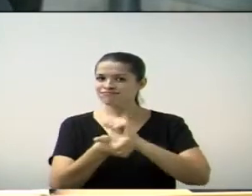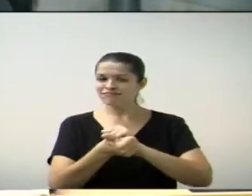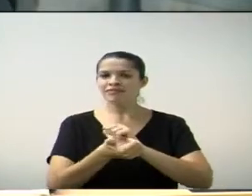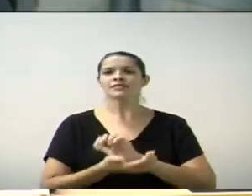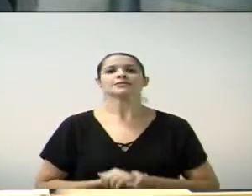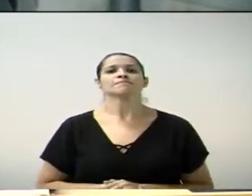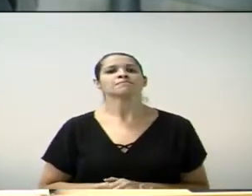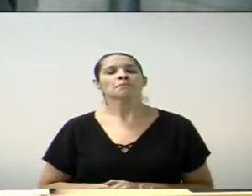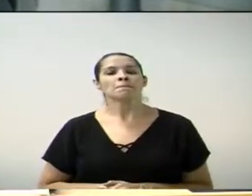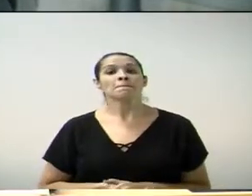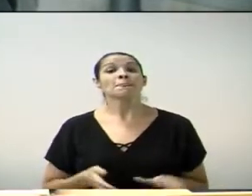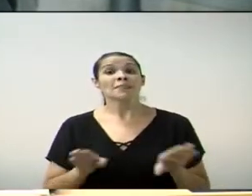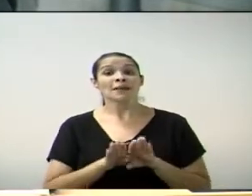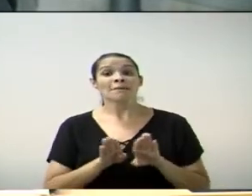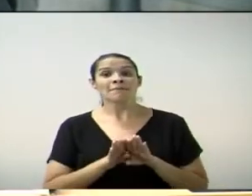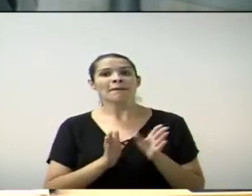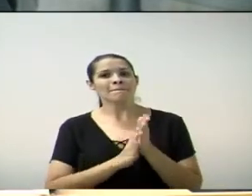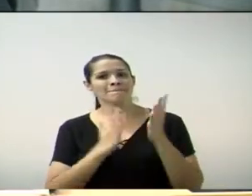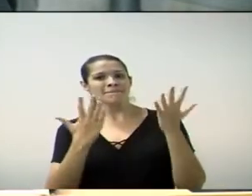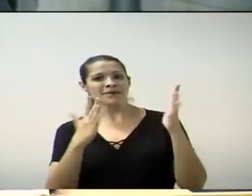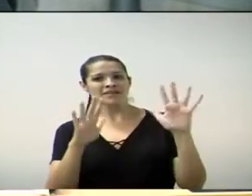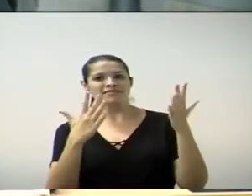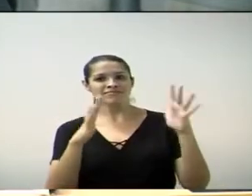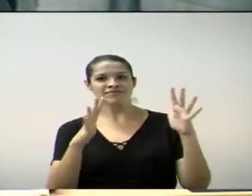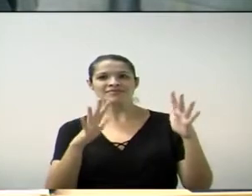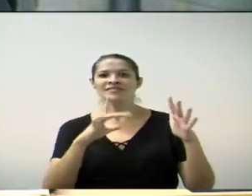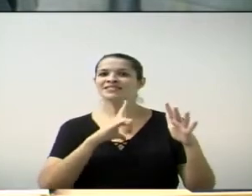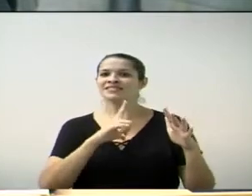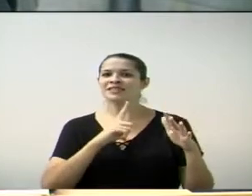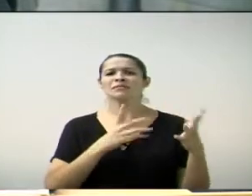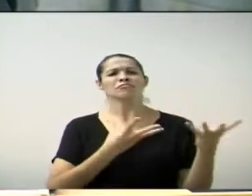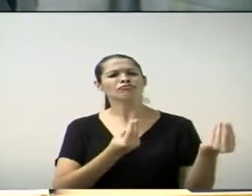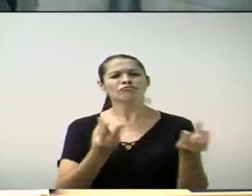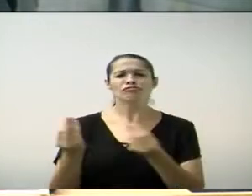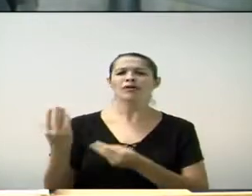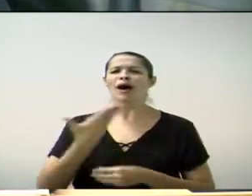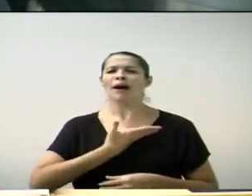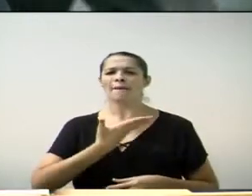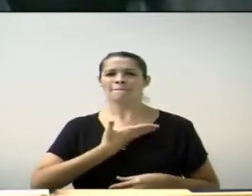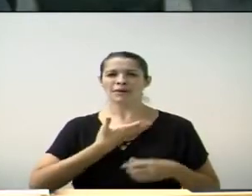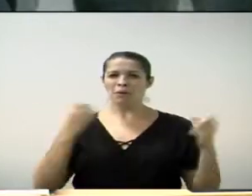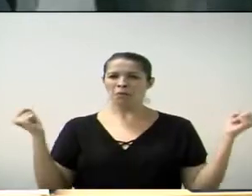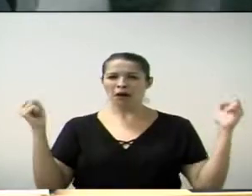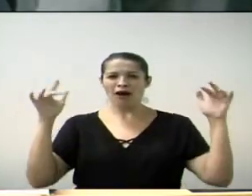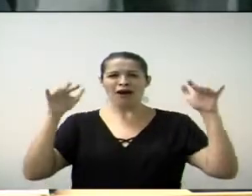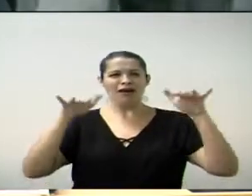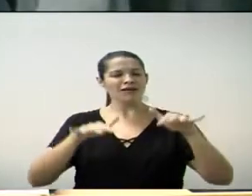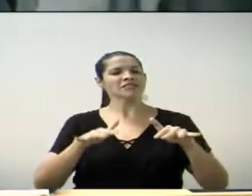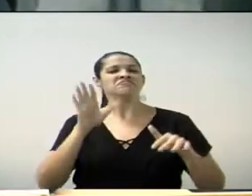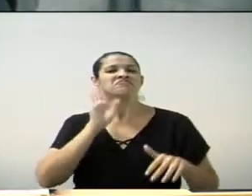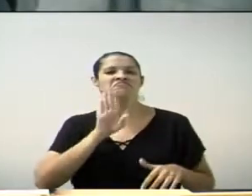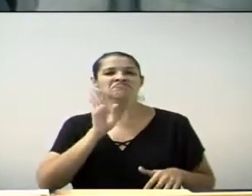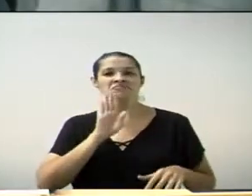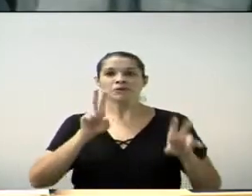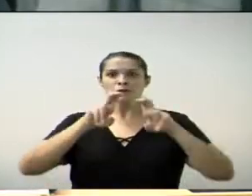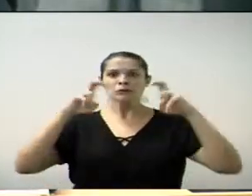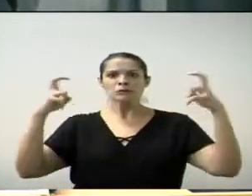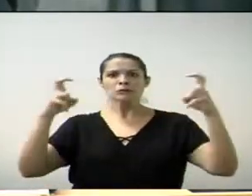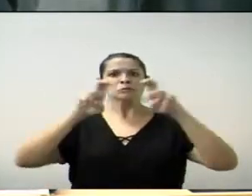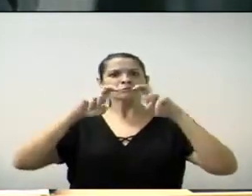E parabenizar a torcida do Morro Alto também, onde tem muitos amigos e eleitores, que é um espetáculo à parte quando está no ginásio.